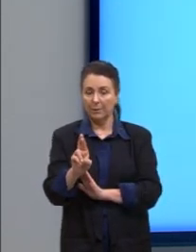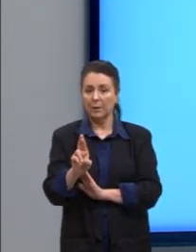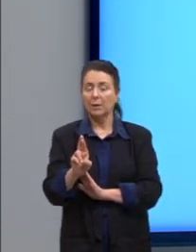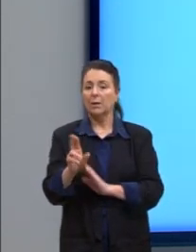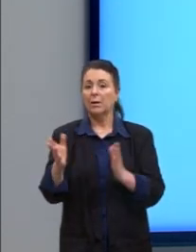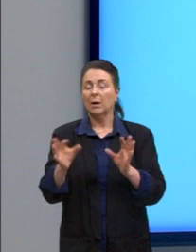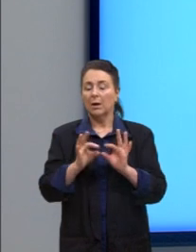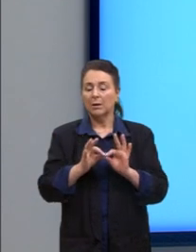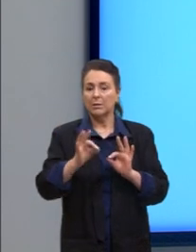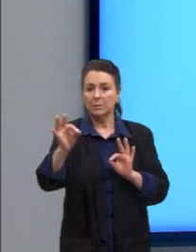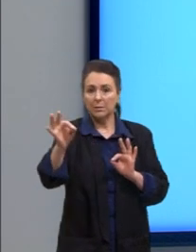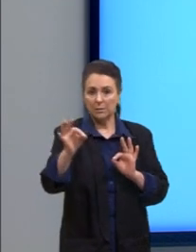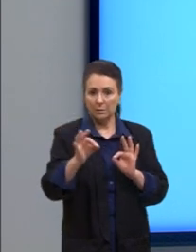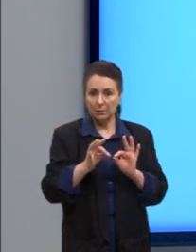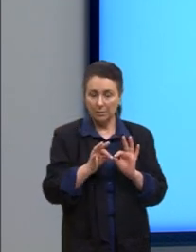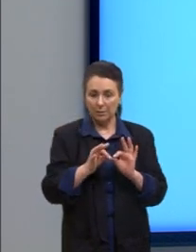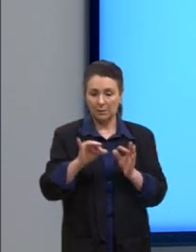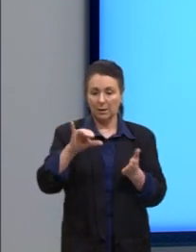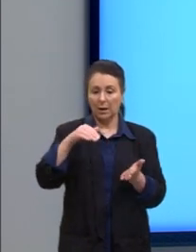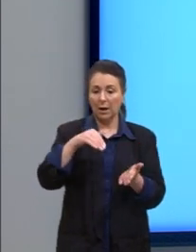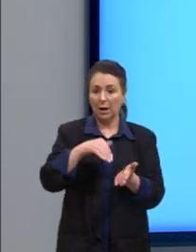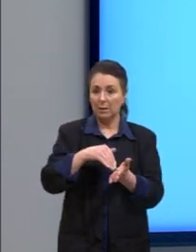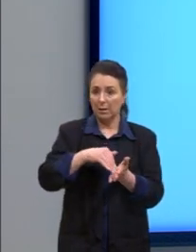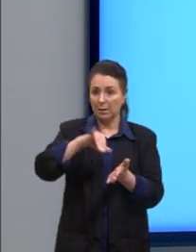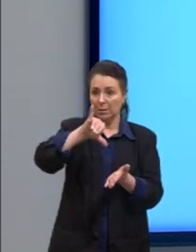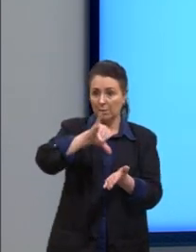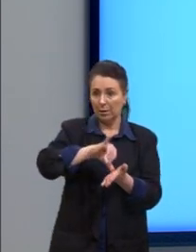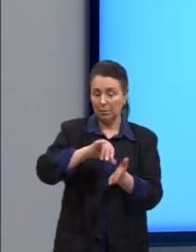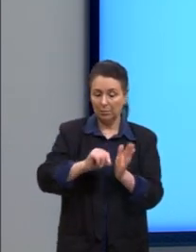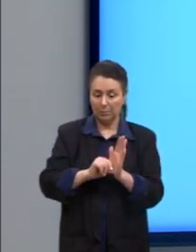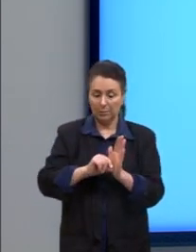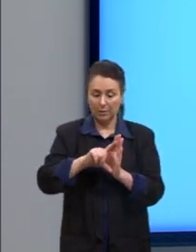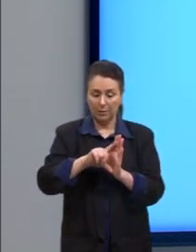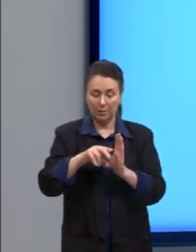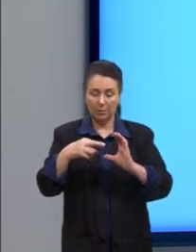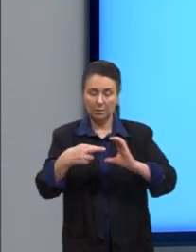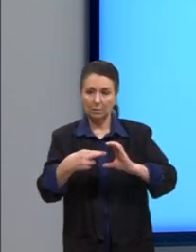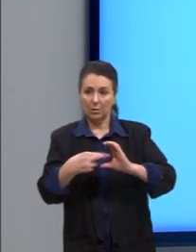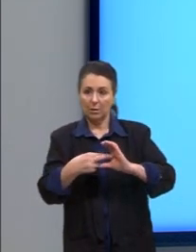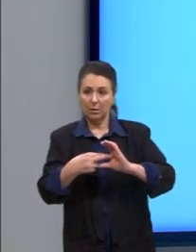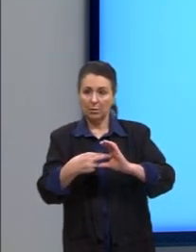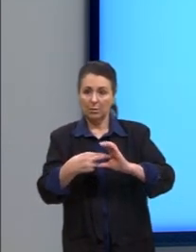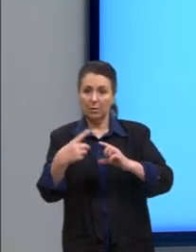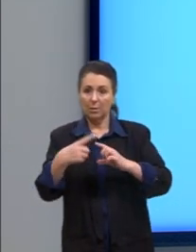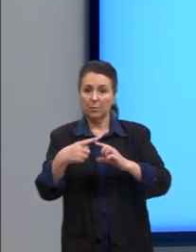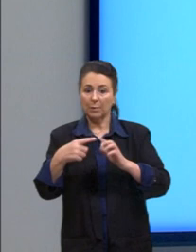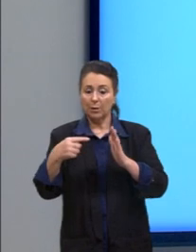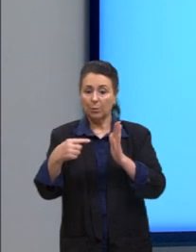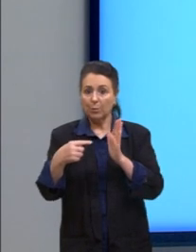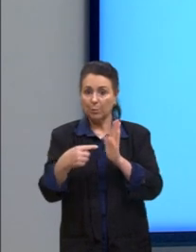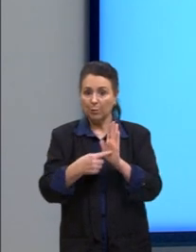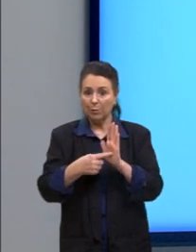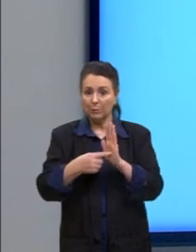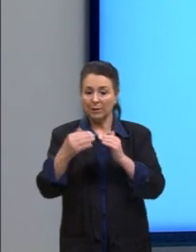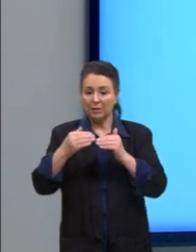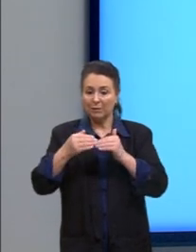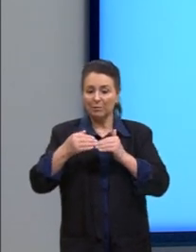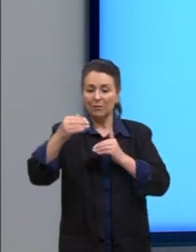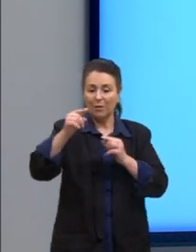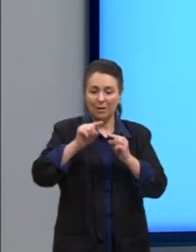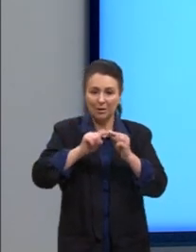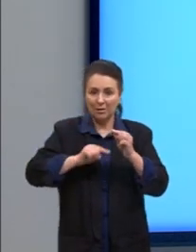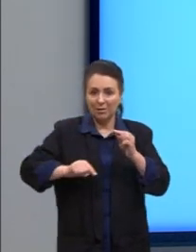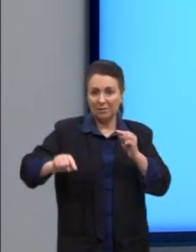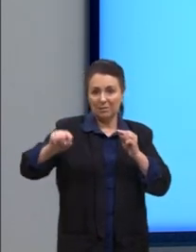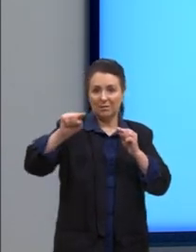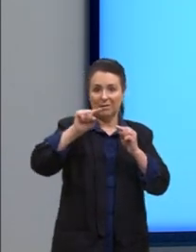distância do ponto até o centro, ela ser maior do que o raio, é porque o ponto está fora da circunferência.